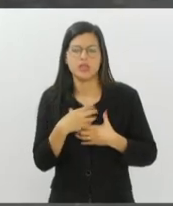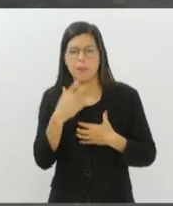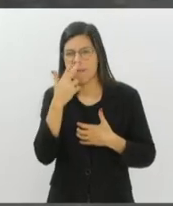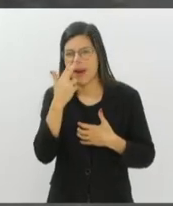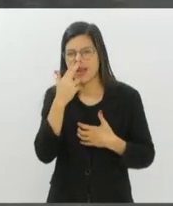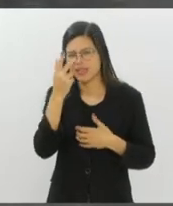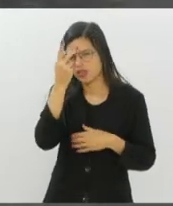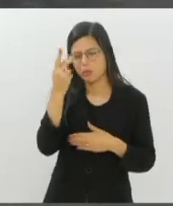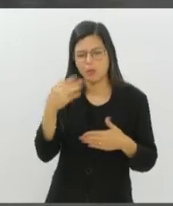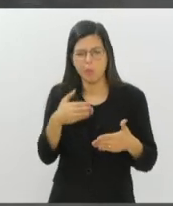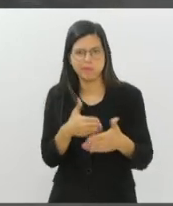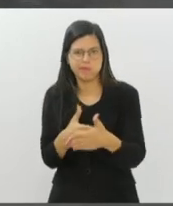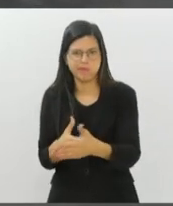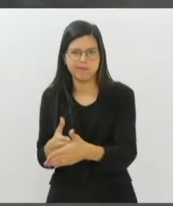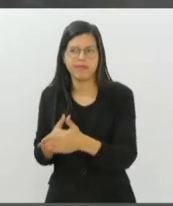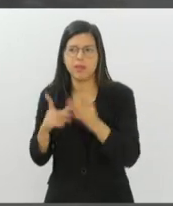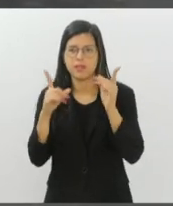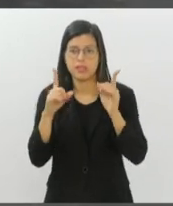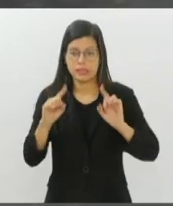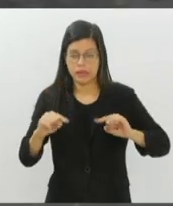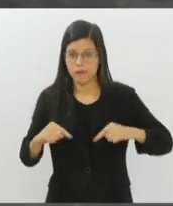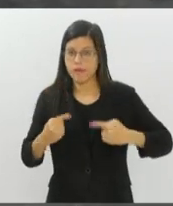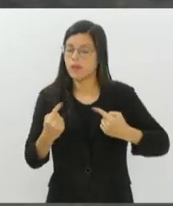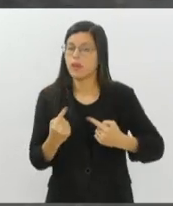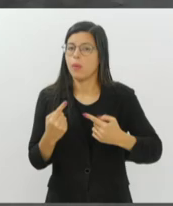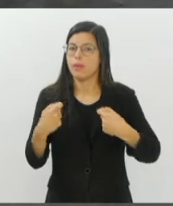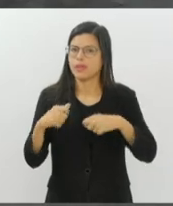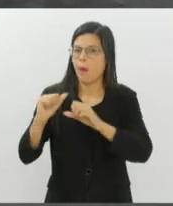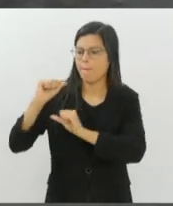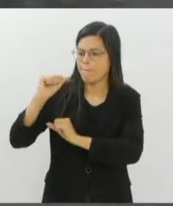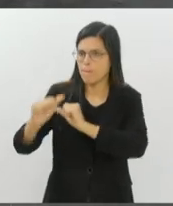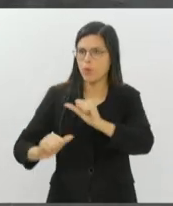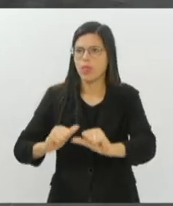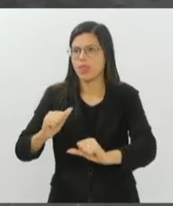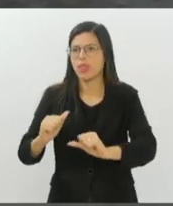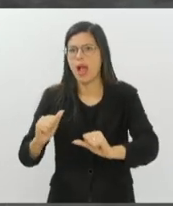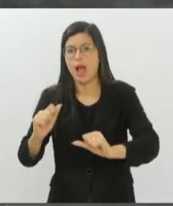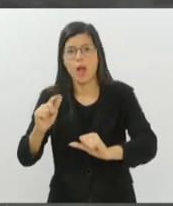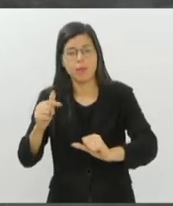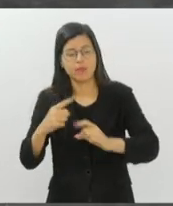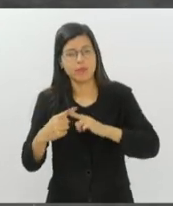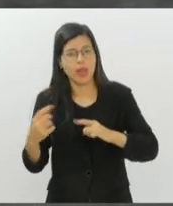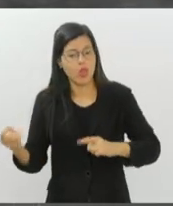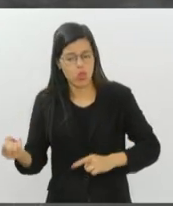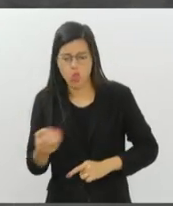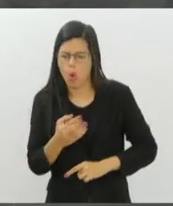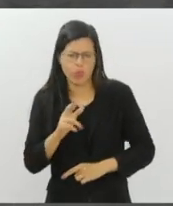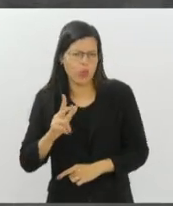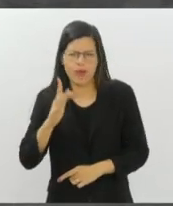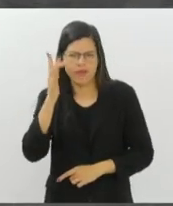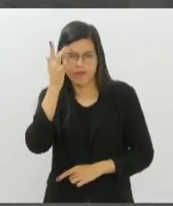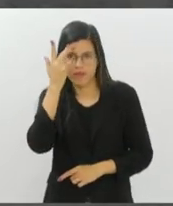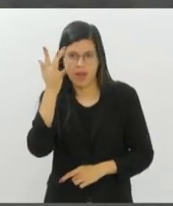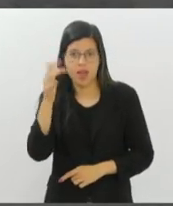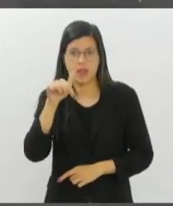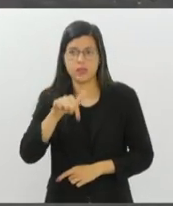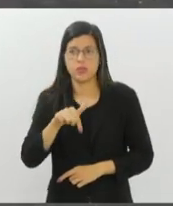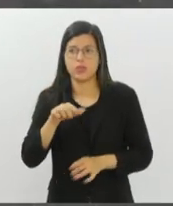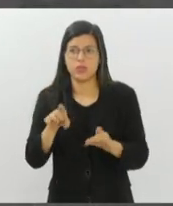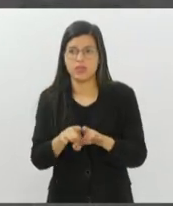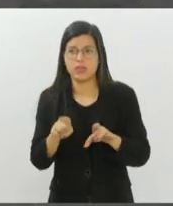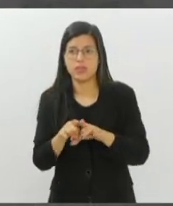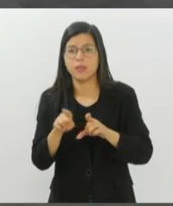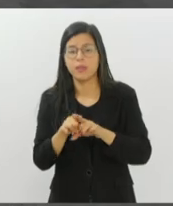esse desafio, acho que é uma mudança de paradigma, nada que é novo é fácil, sobretudo quando mexe no